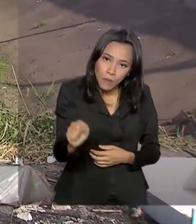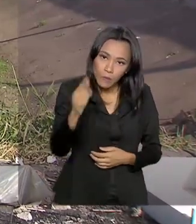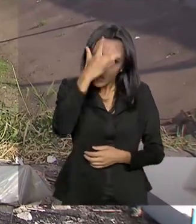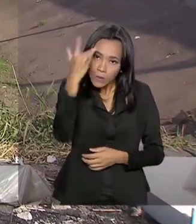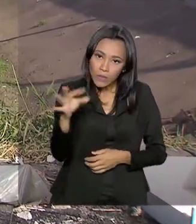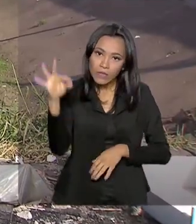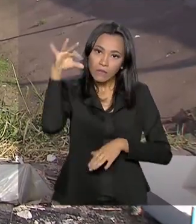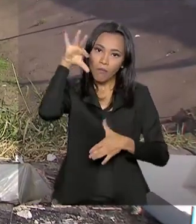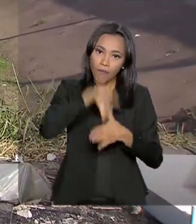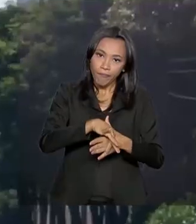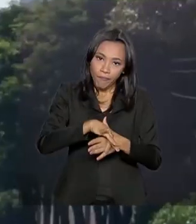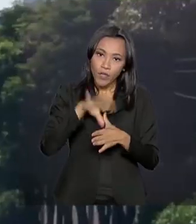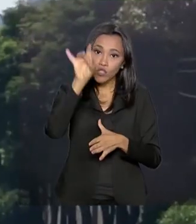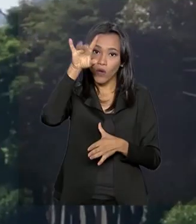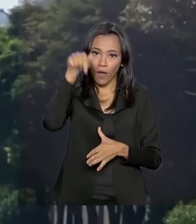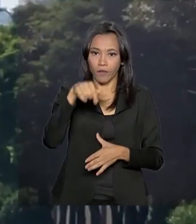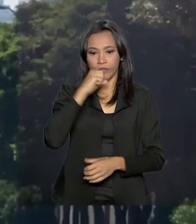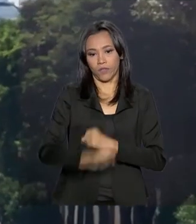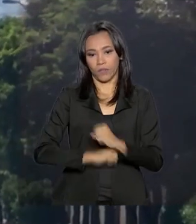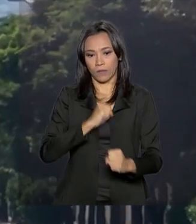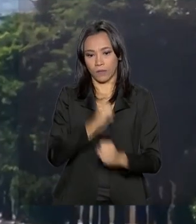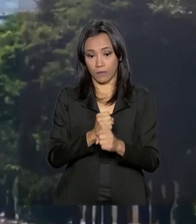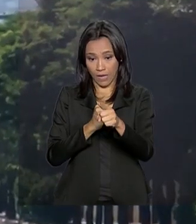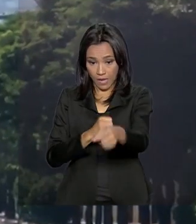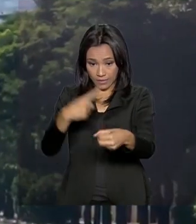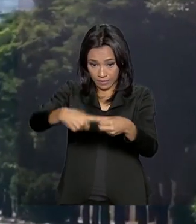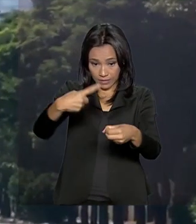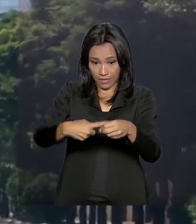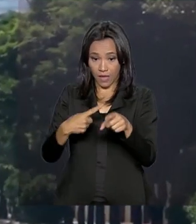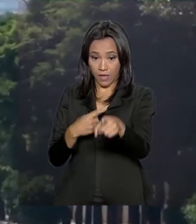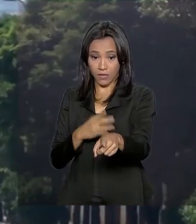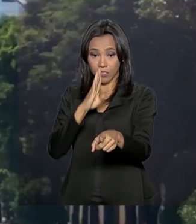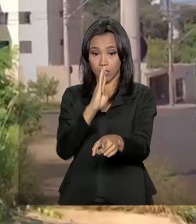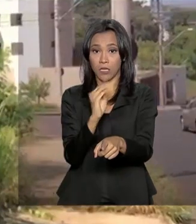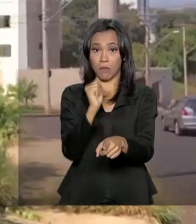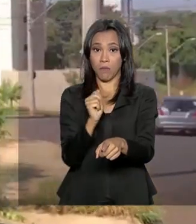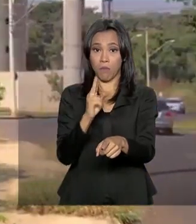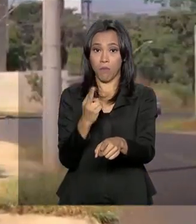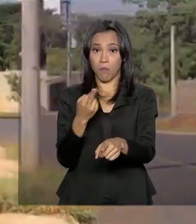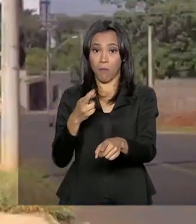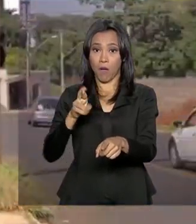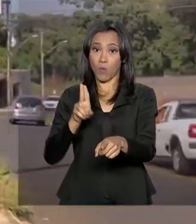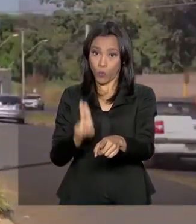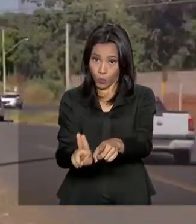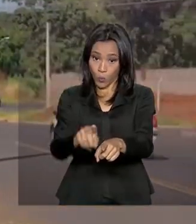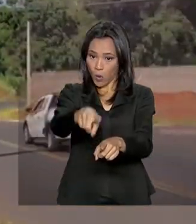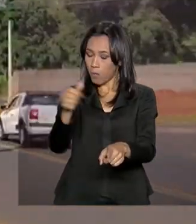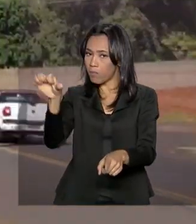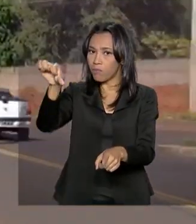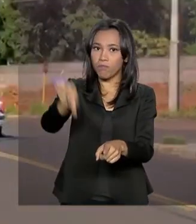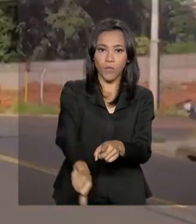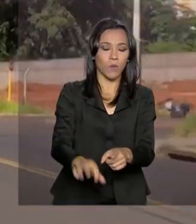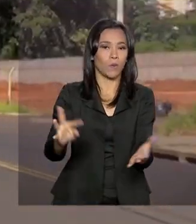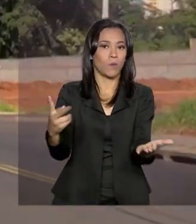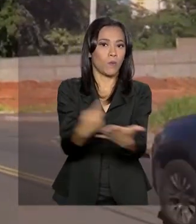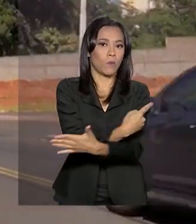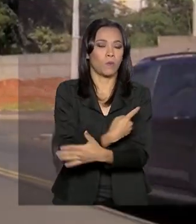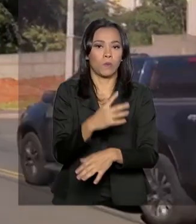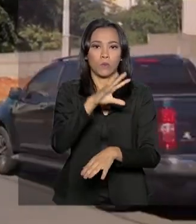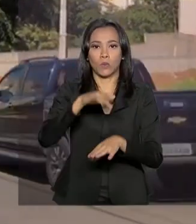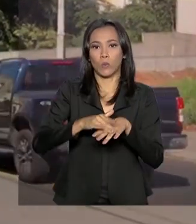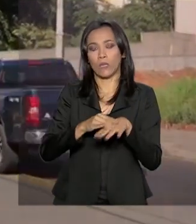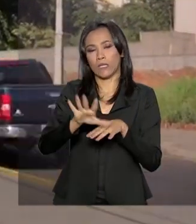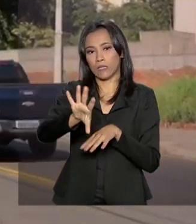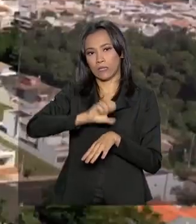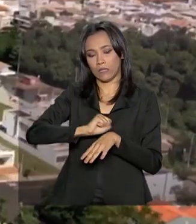dengue só neste ano. Bauru, na região central do estado, é a cidade com o maior número de casos de dengue